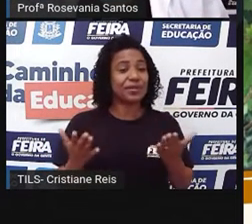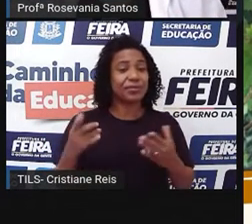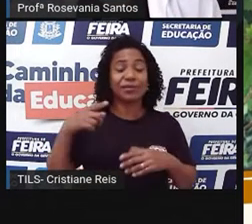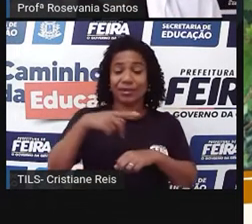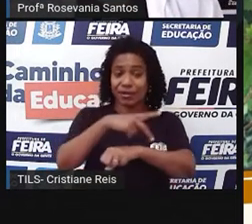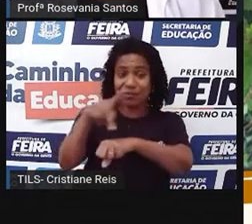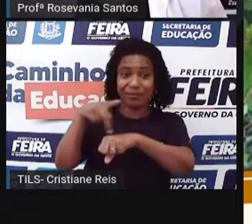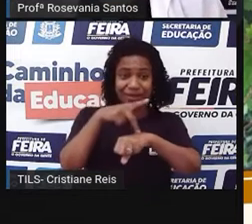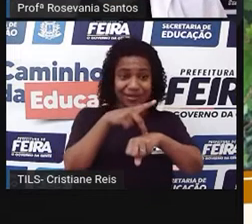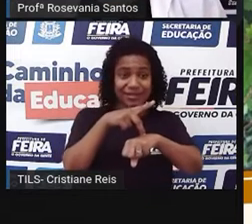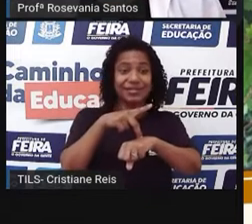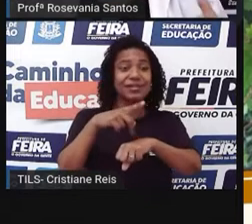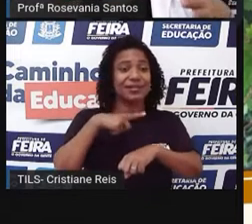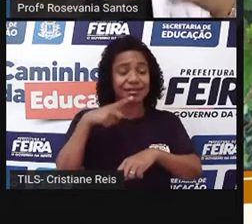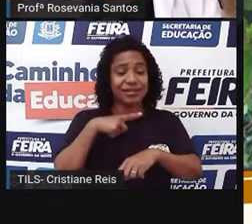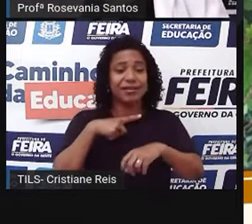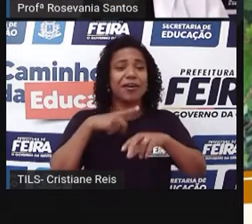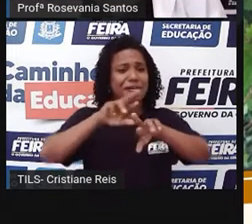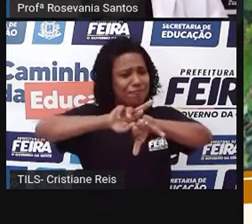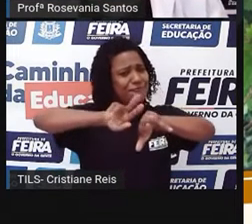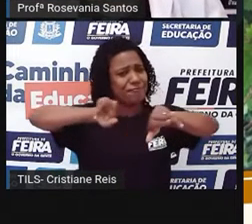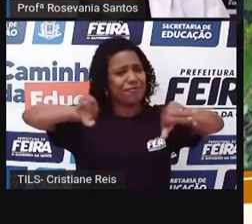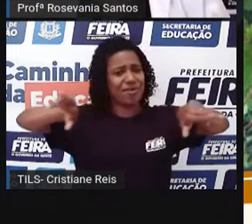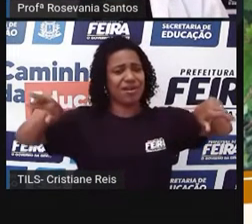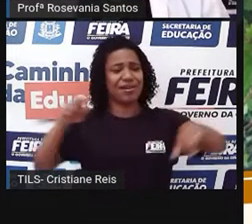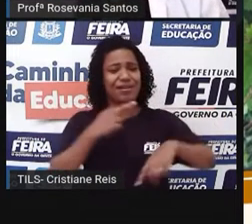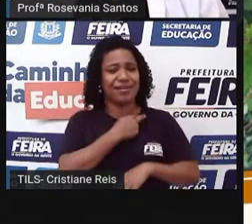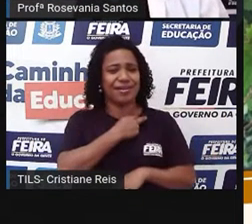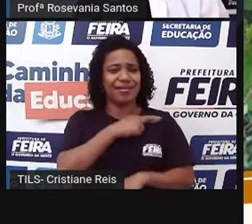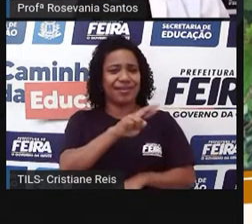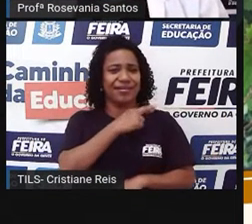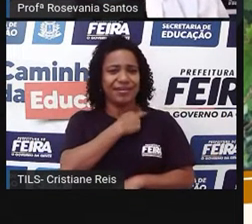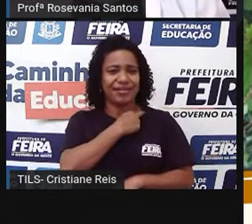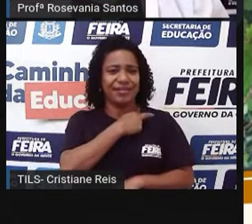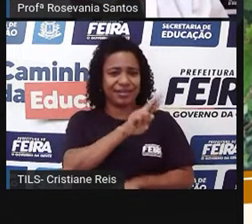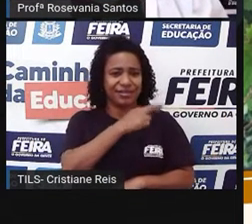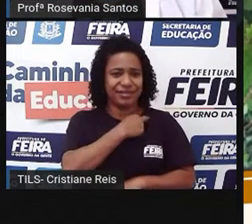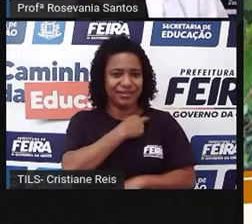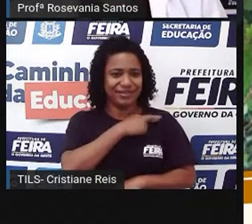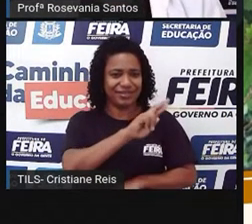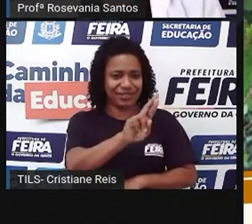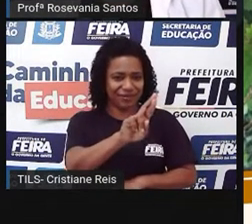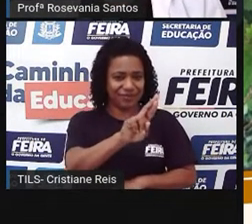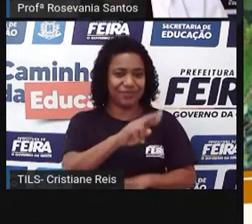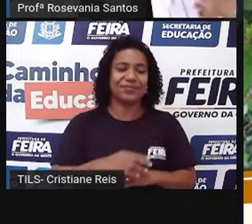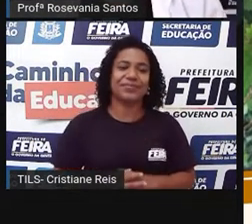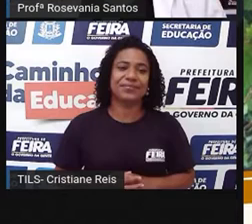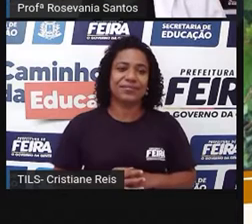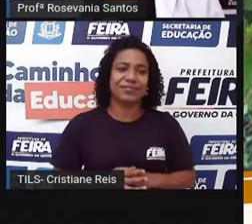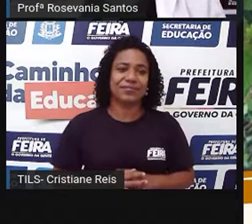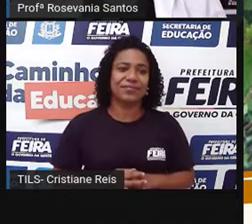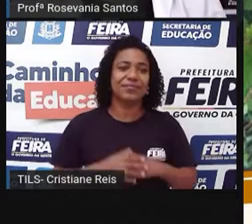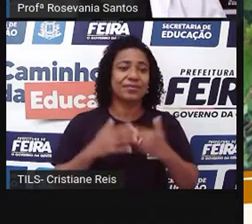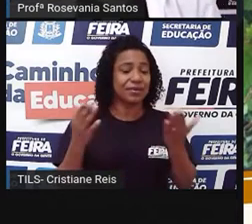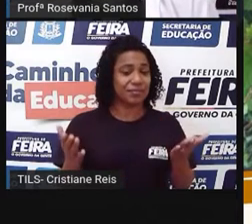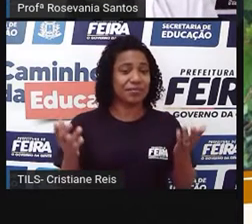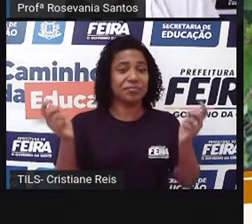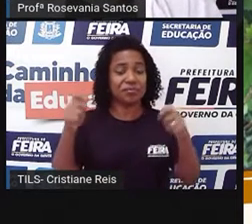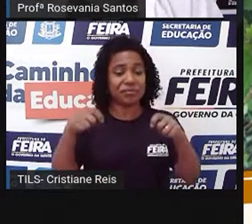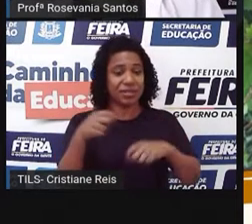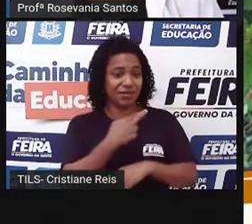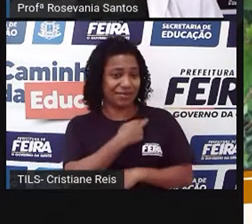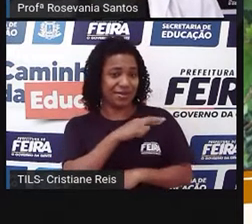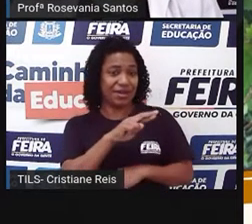e tá valendo tudo quando é pra você, né, se sentir melhor, ou se sentir bem, seja ele físico